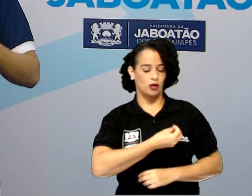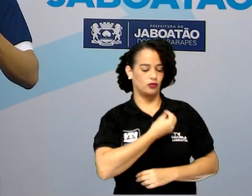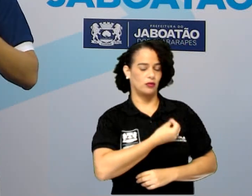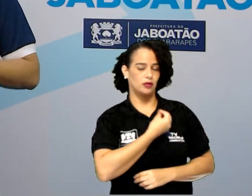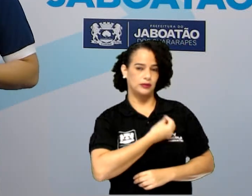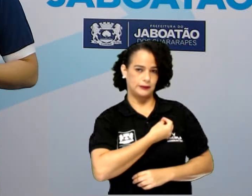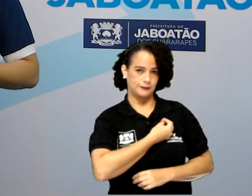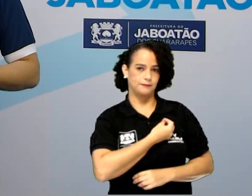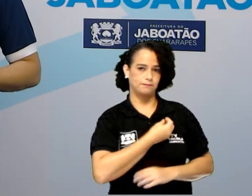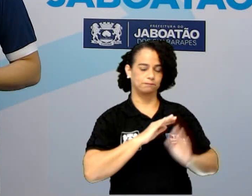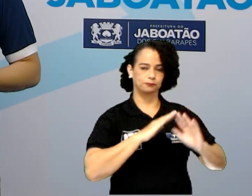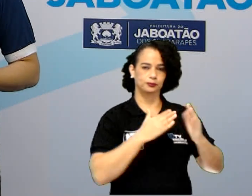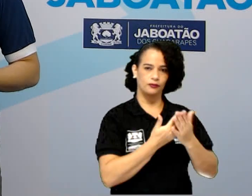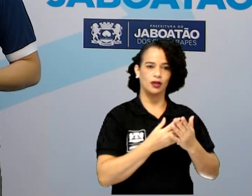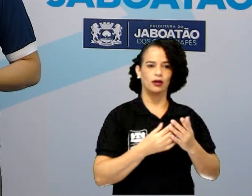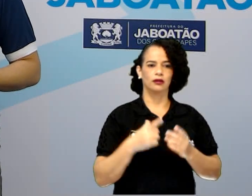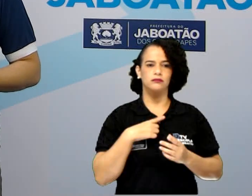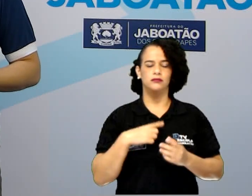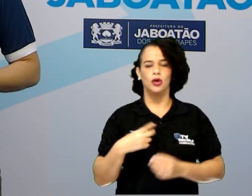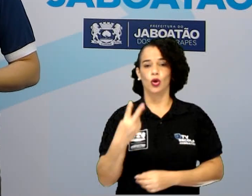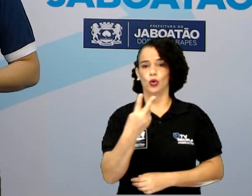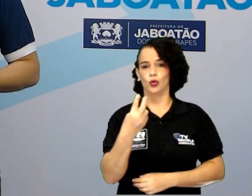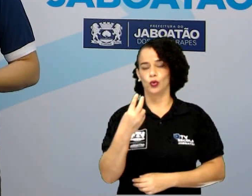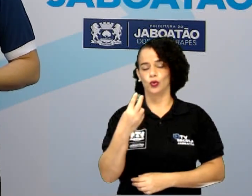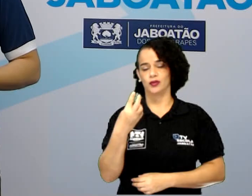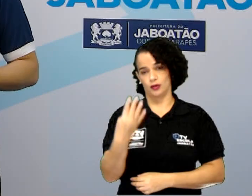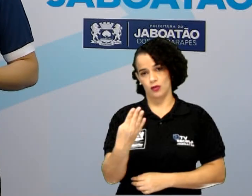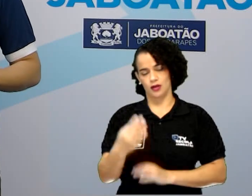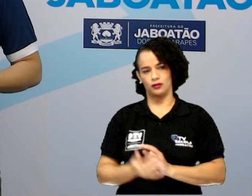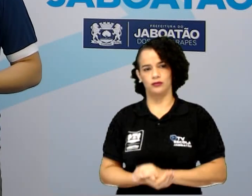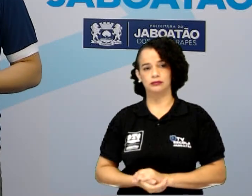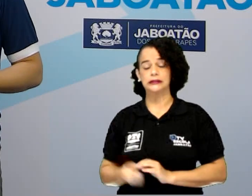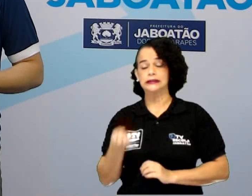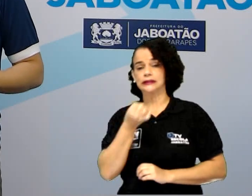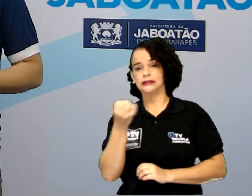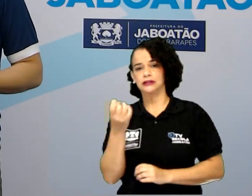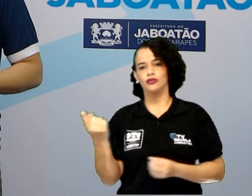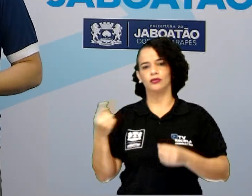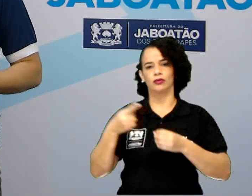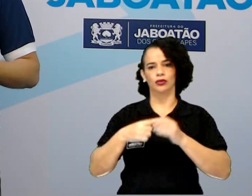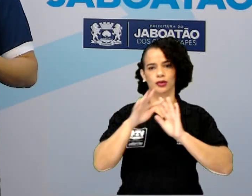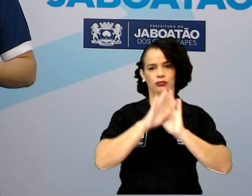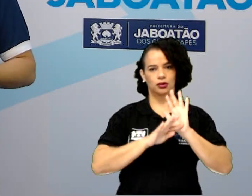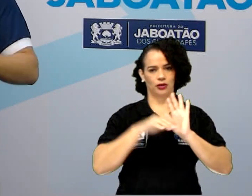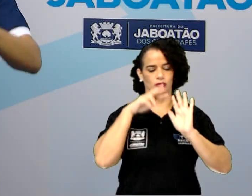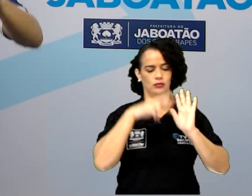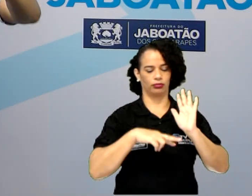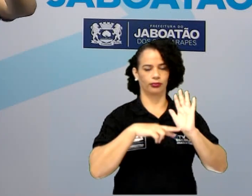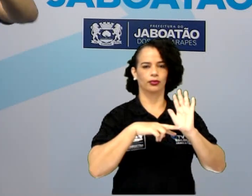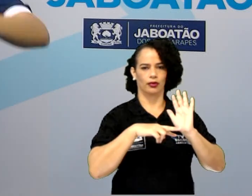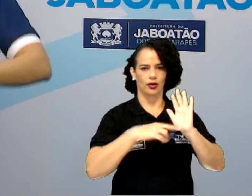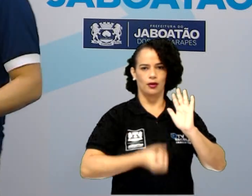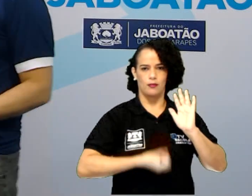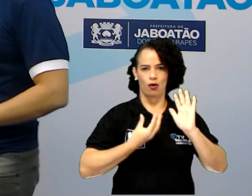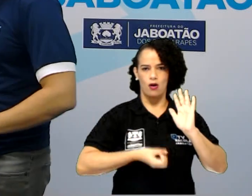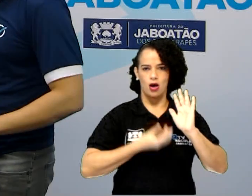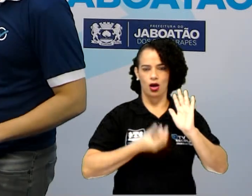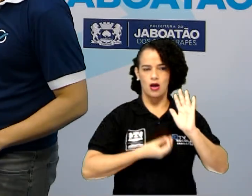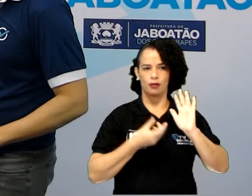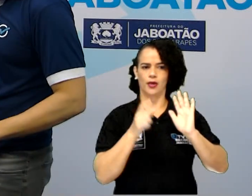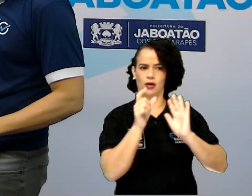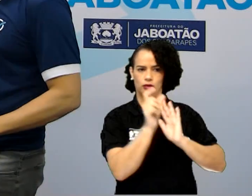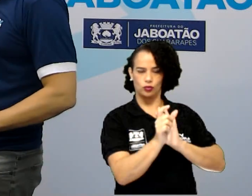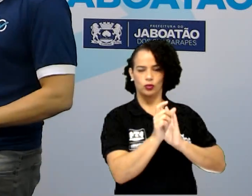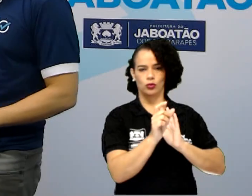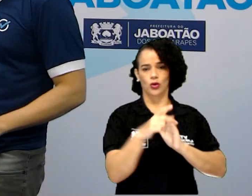estrofes 2 e 4. Se a gente voltar um pouquinho pro poema, a gente vê nessas estrofes, né? A dor está ali, começando com A sua